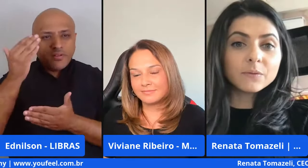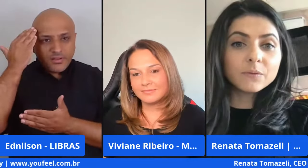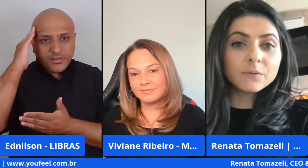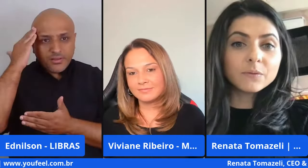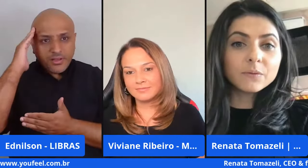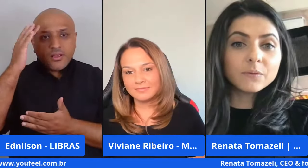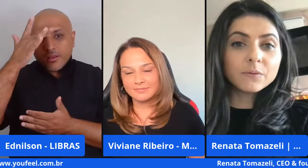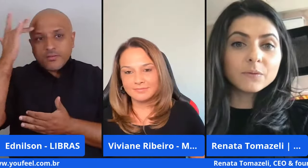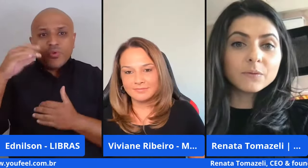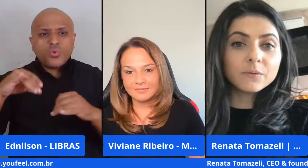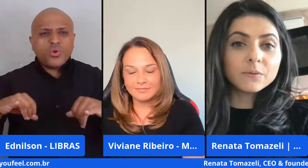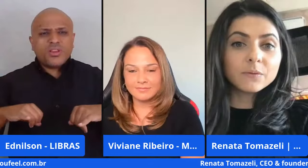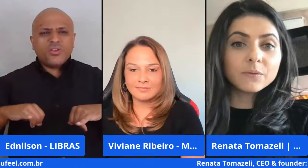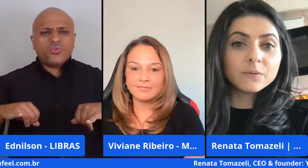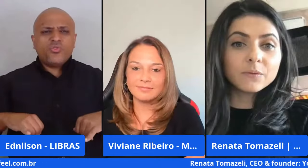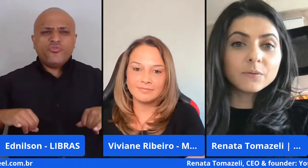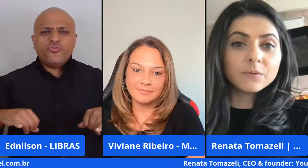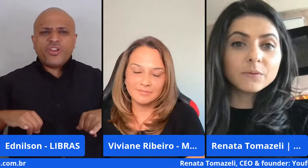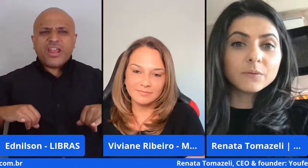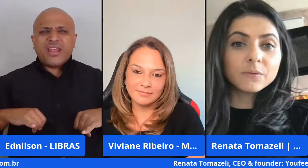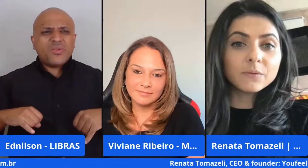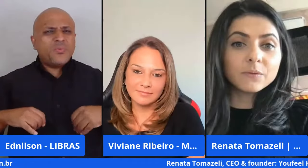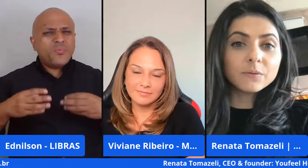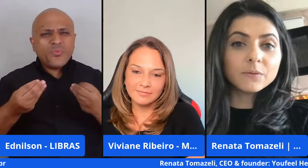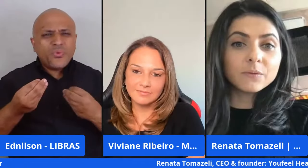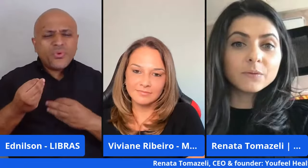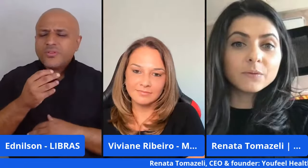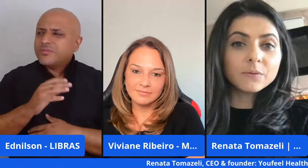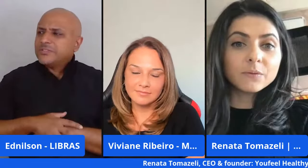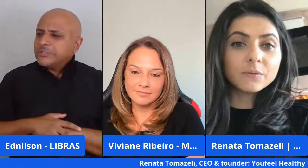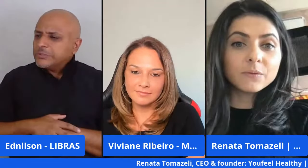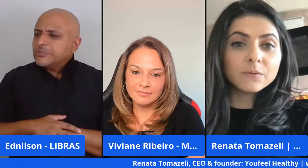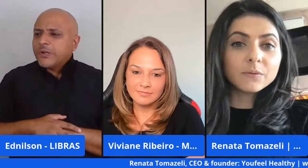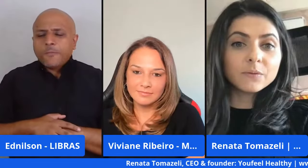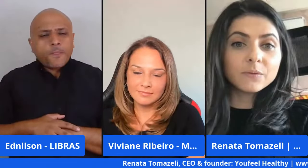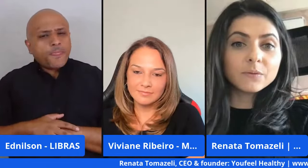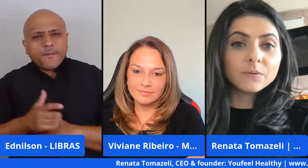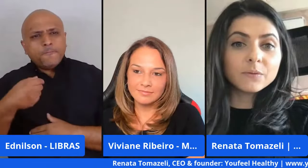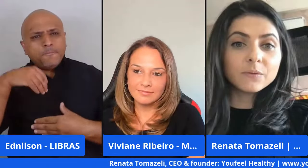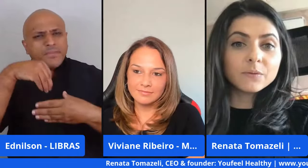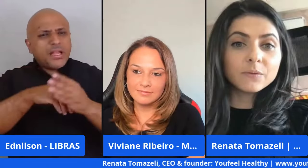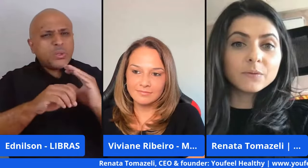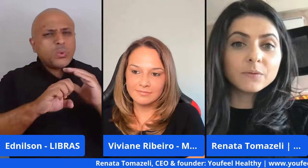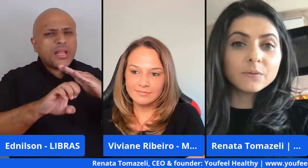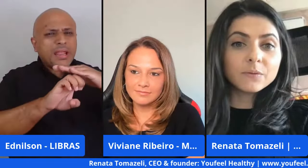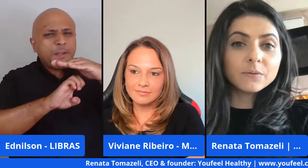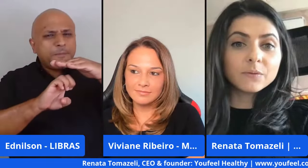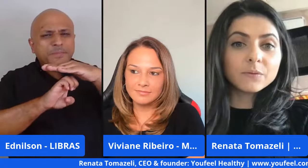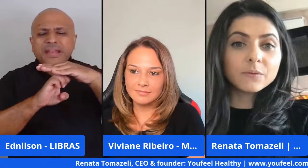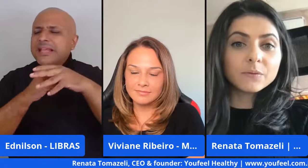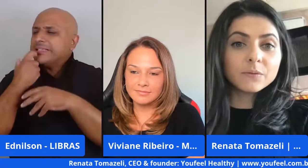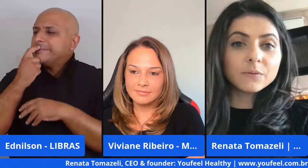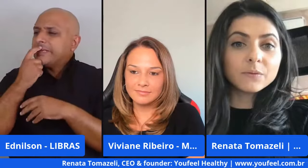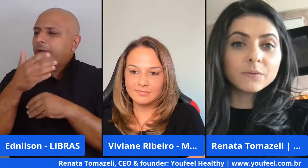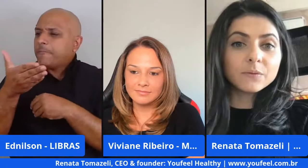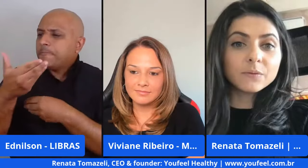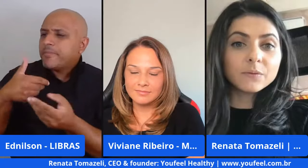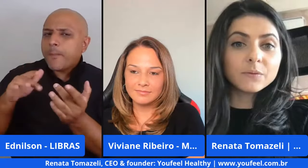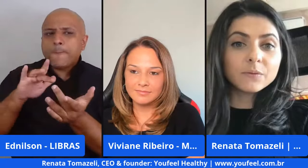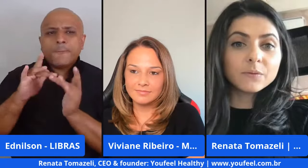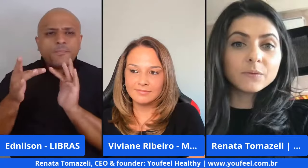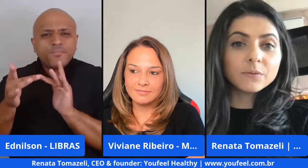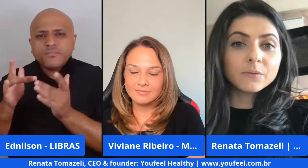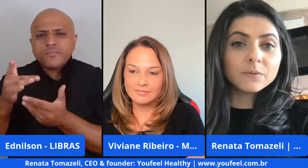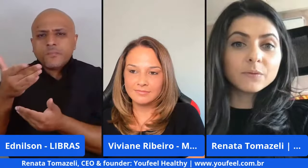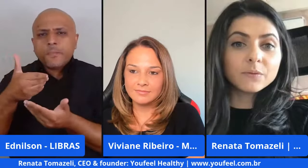sofrendo muito eu comecei a perceber no meu meio assim tanto dentro das empresas como em função dos relacionamentos